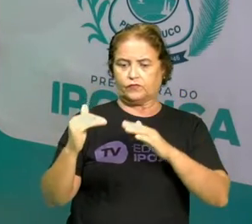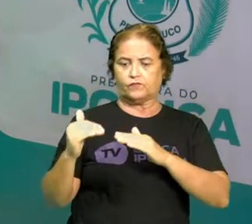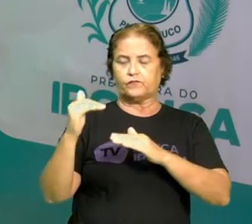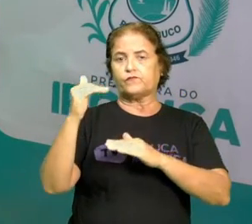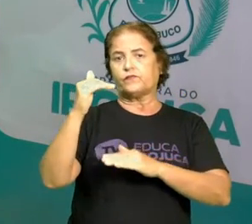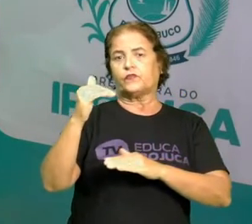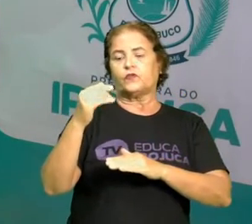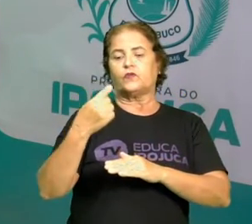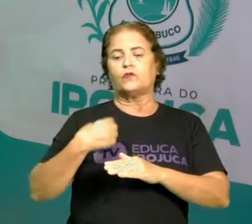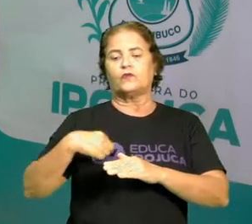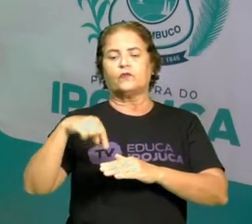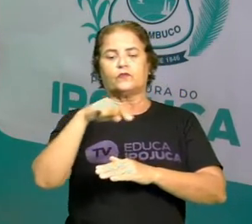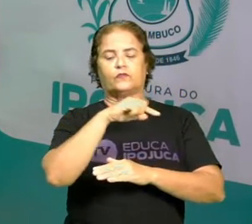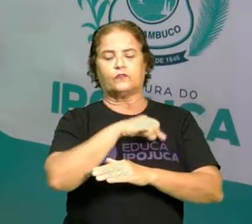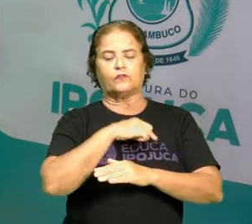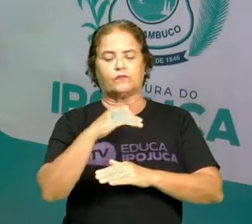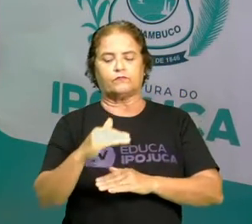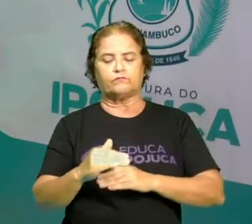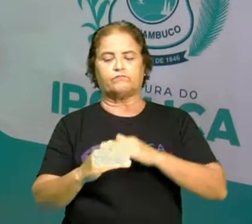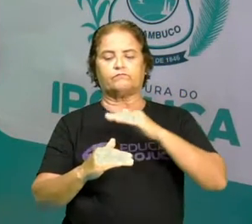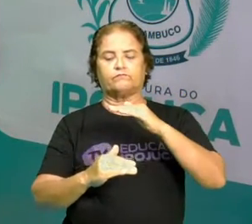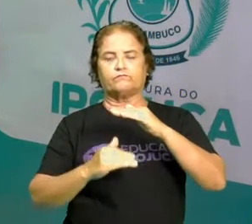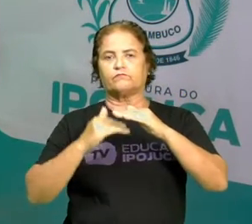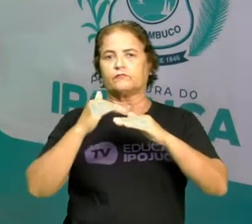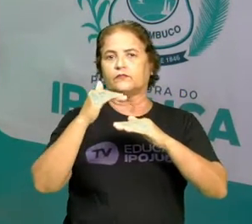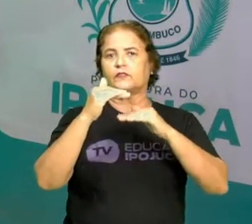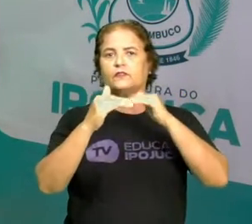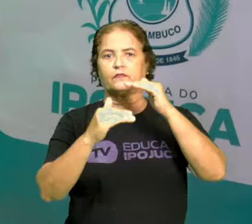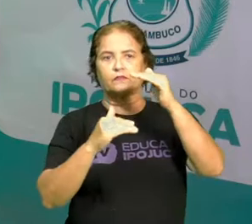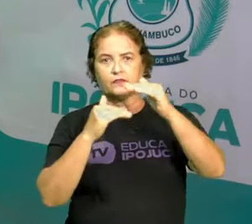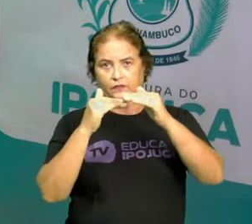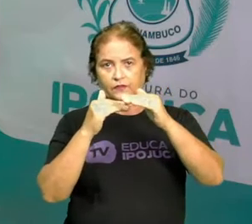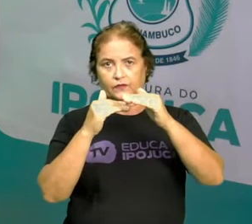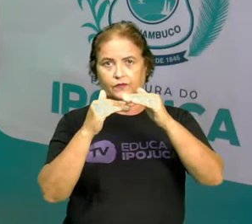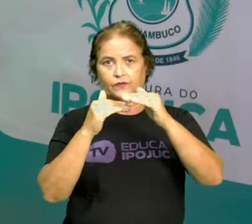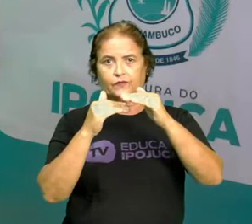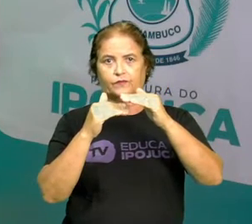vamos o quê? Crescendo e evoluindo.